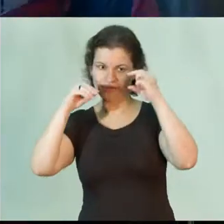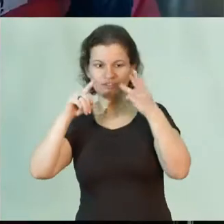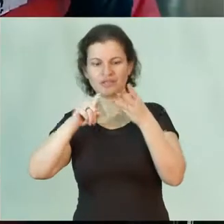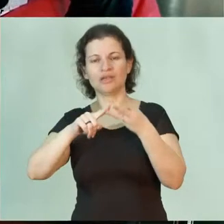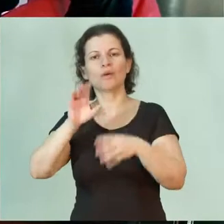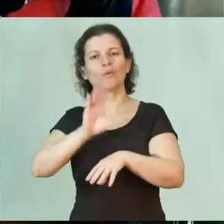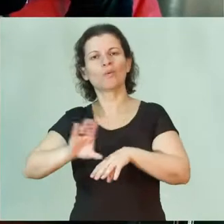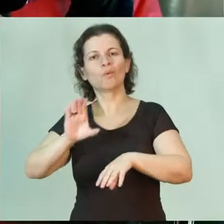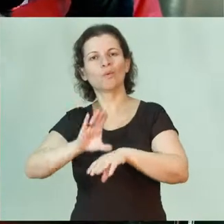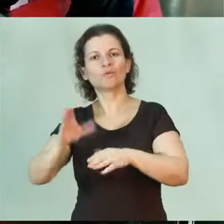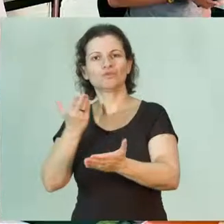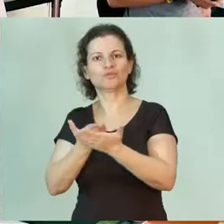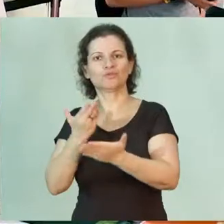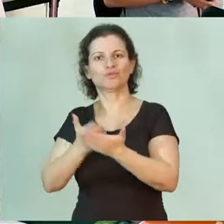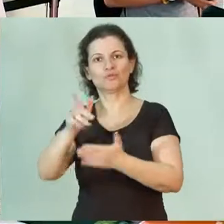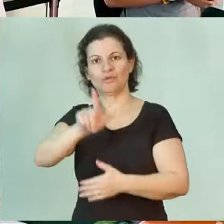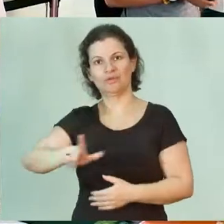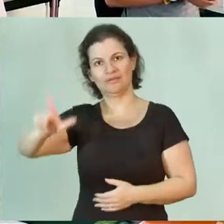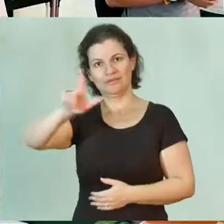de estudos literários.